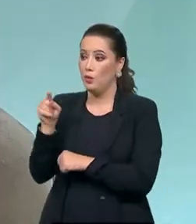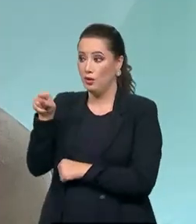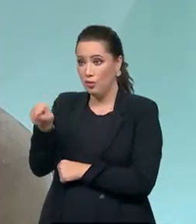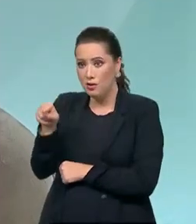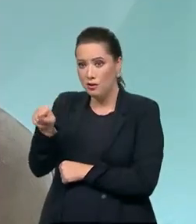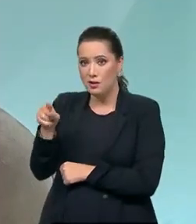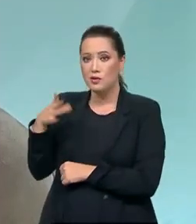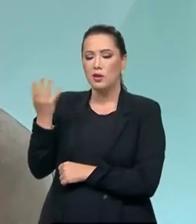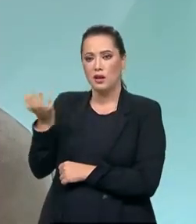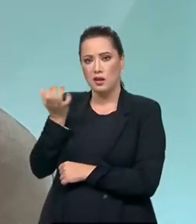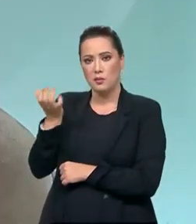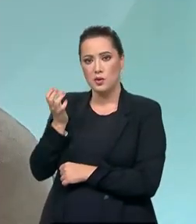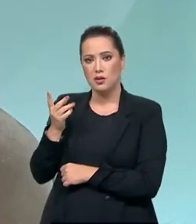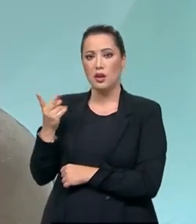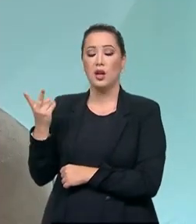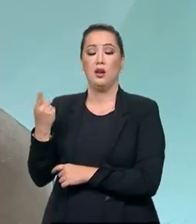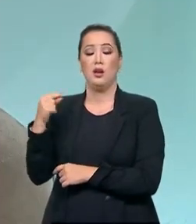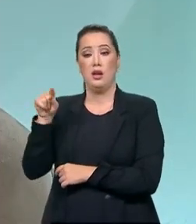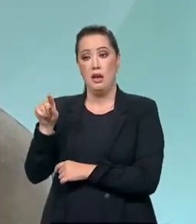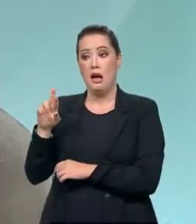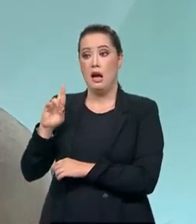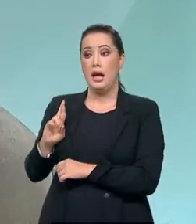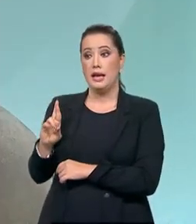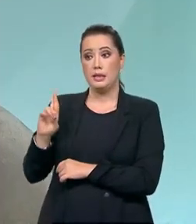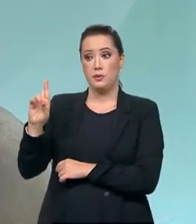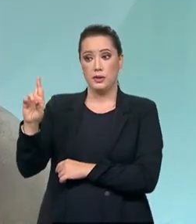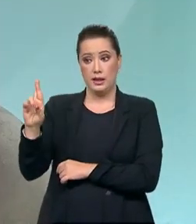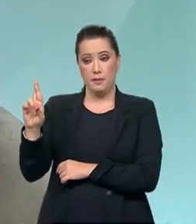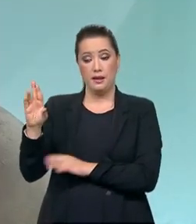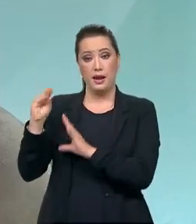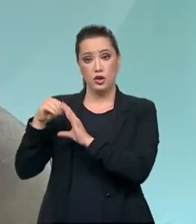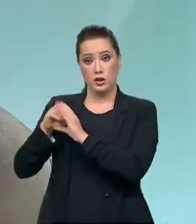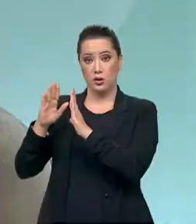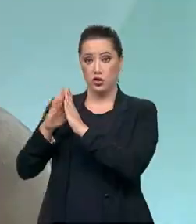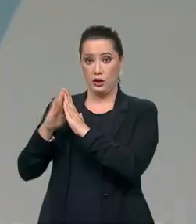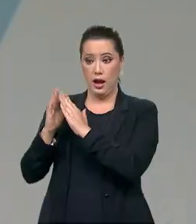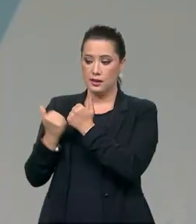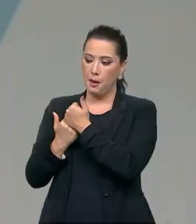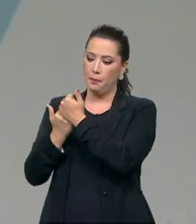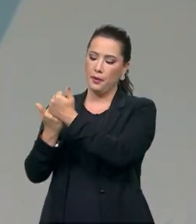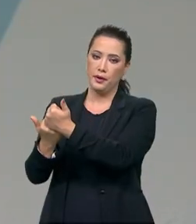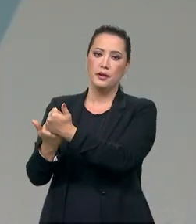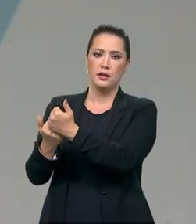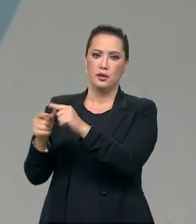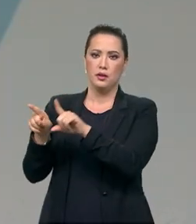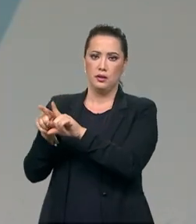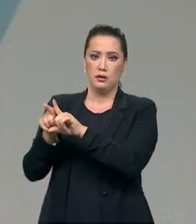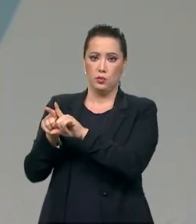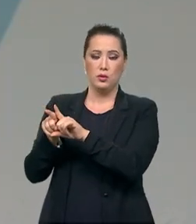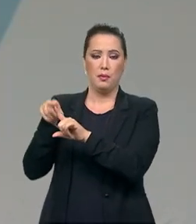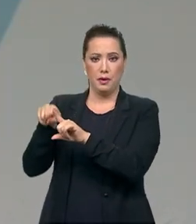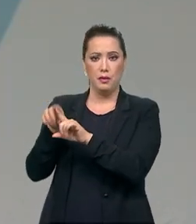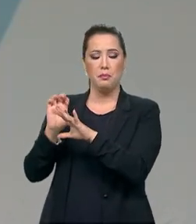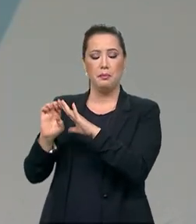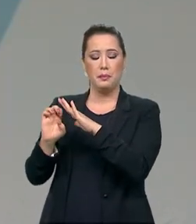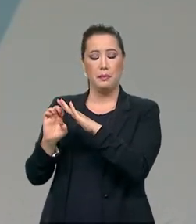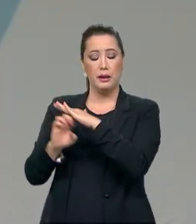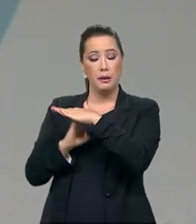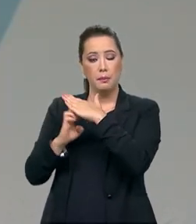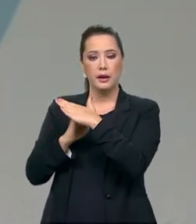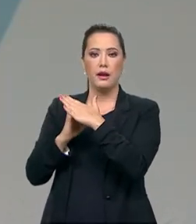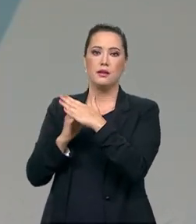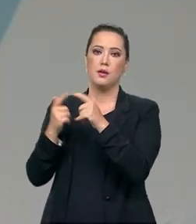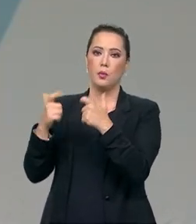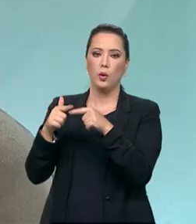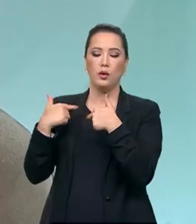a corresponsabilidade no lar, a partir do suporte também da empresa ou do ambiente